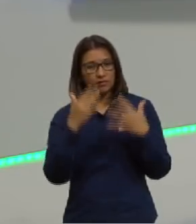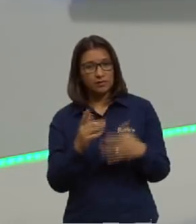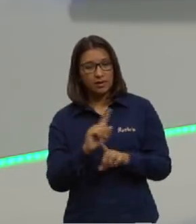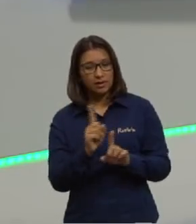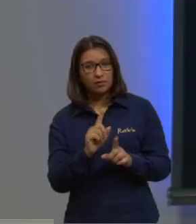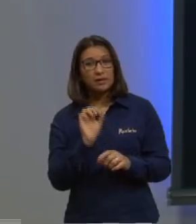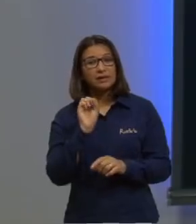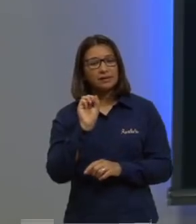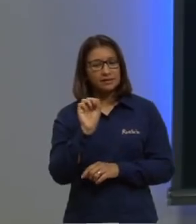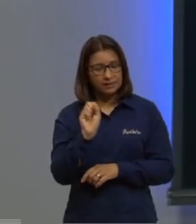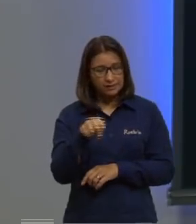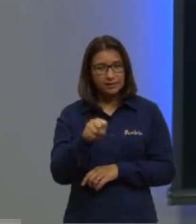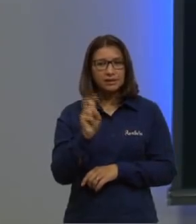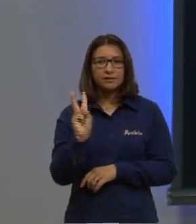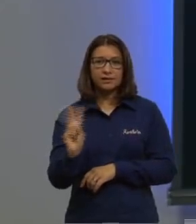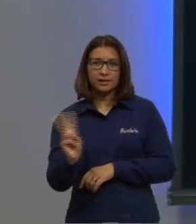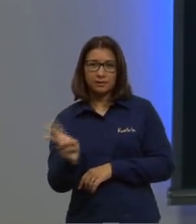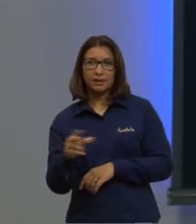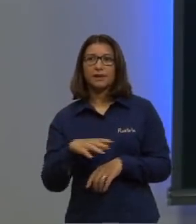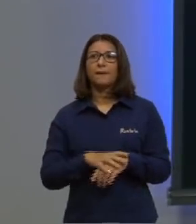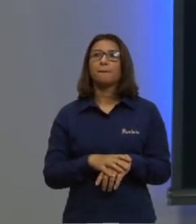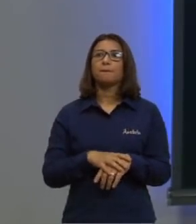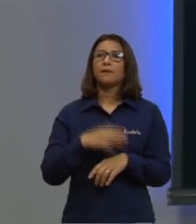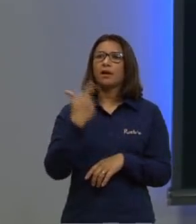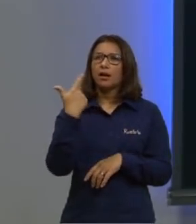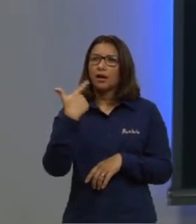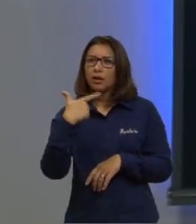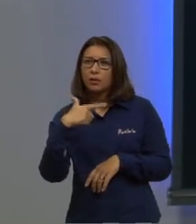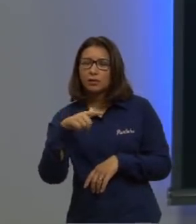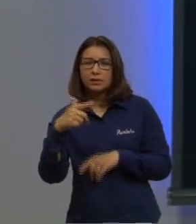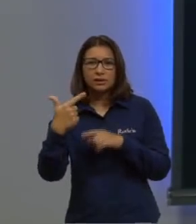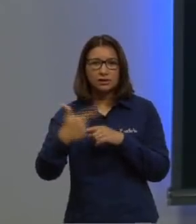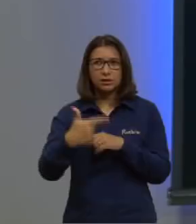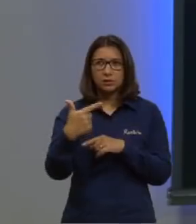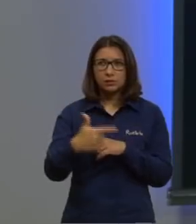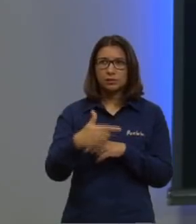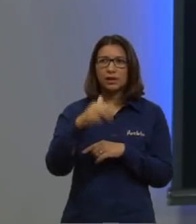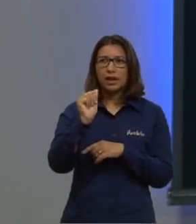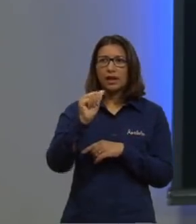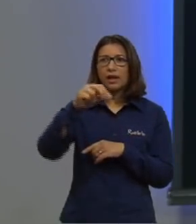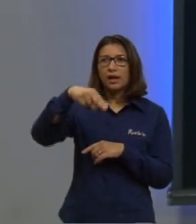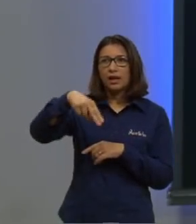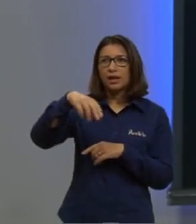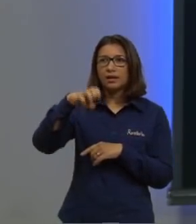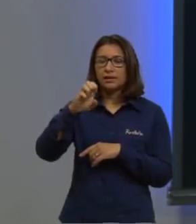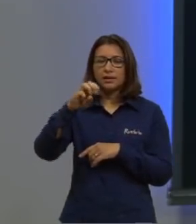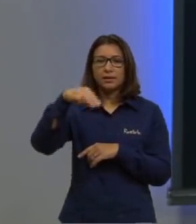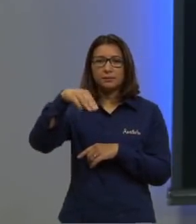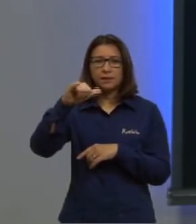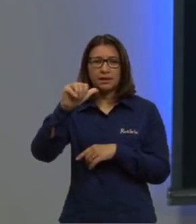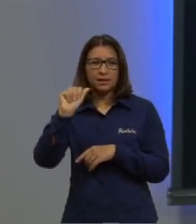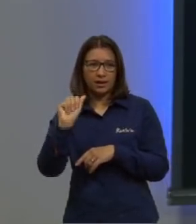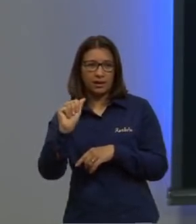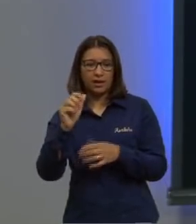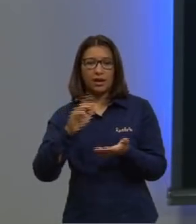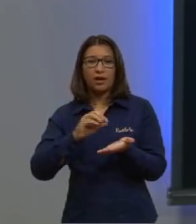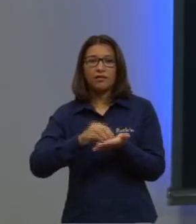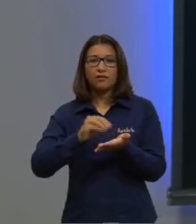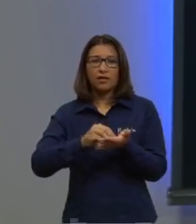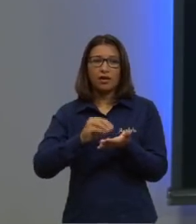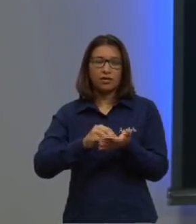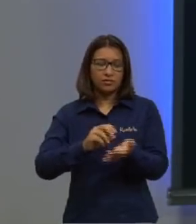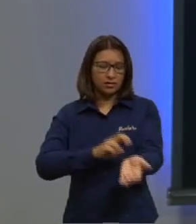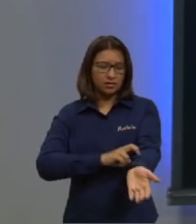sim das vitaminas. A anemia vai estar sendo causada aí por outras doenças do complexo, doenças,